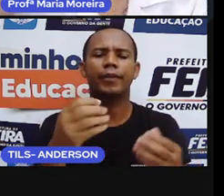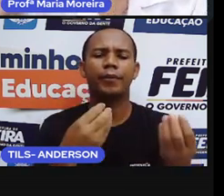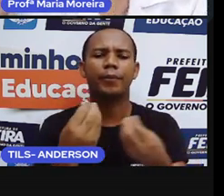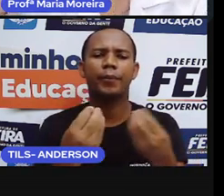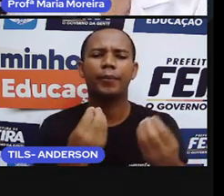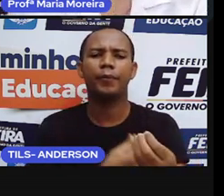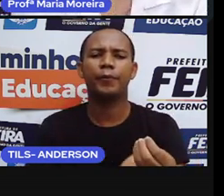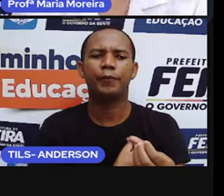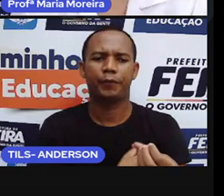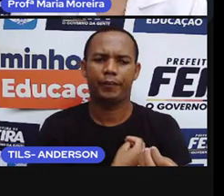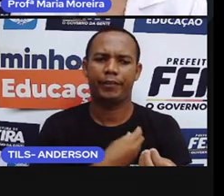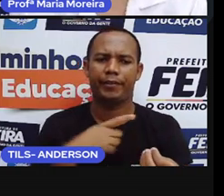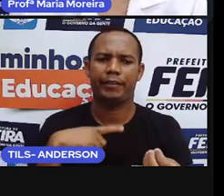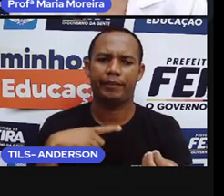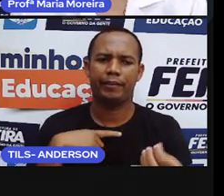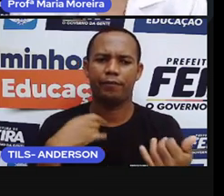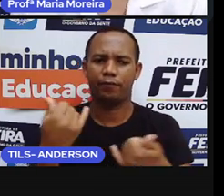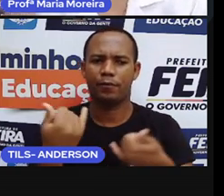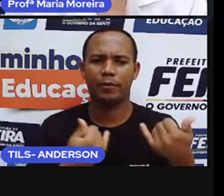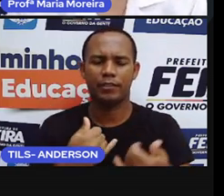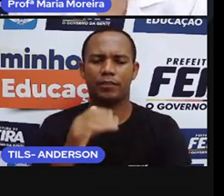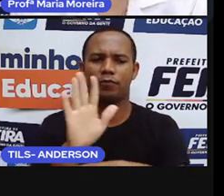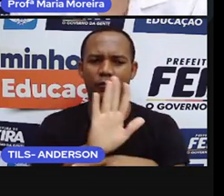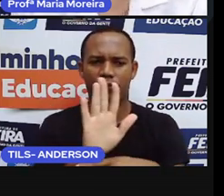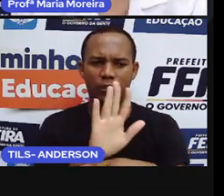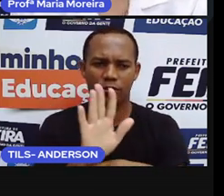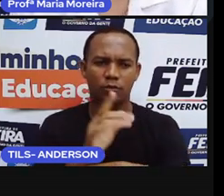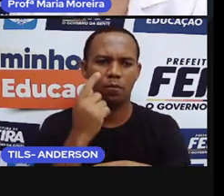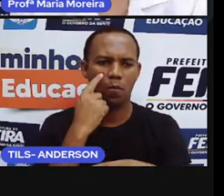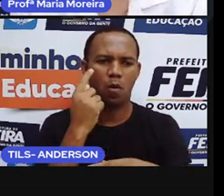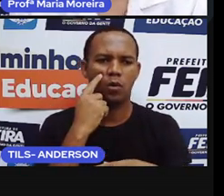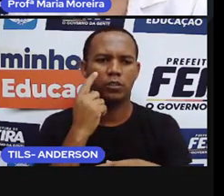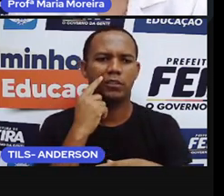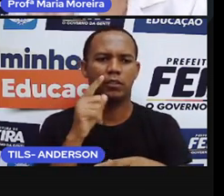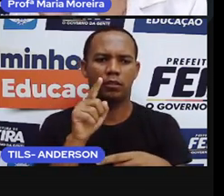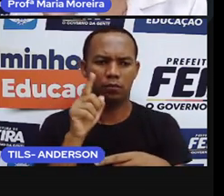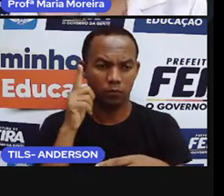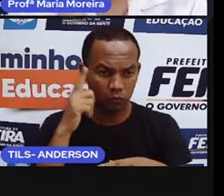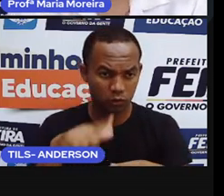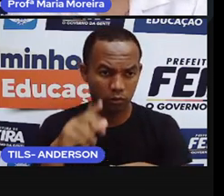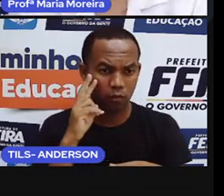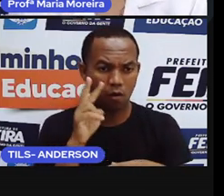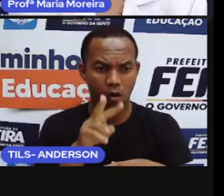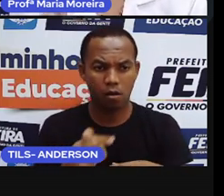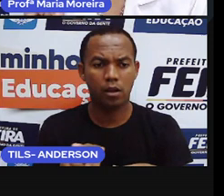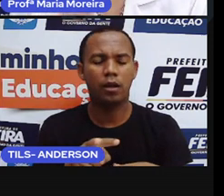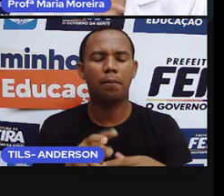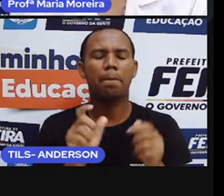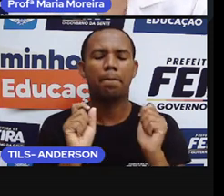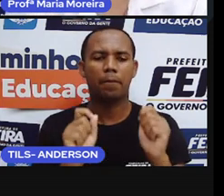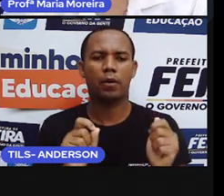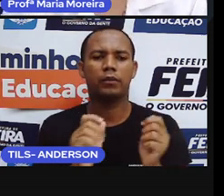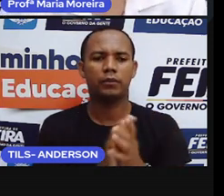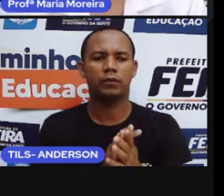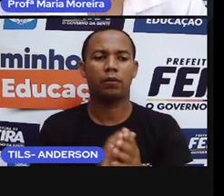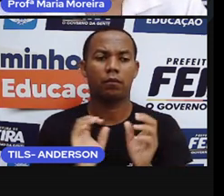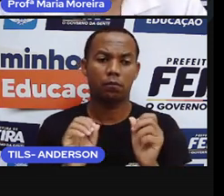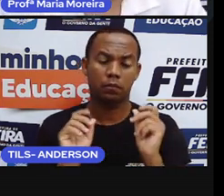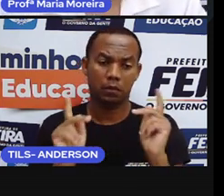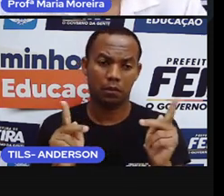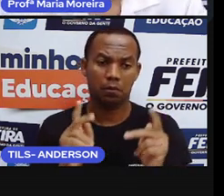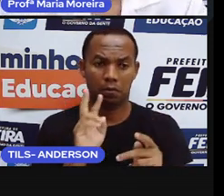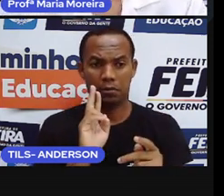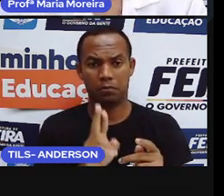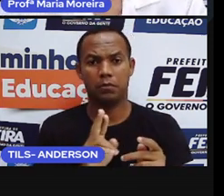deu várias informações aqui durante o vídeo. vocês podem voltar, né? Pra poder olhar lá direitinho e ter a certeza do que que vai